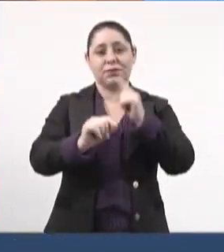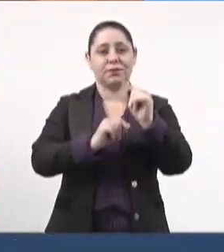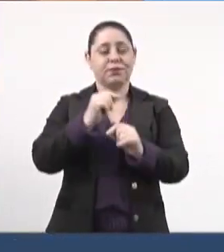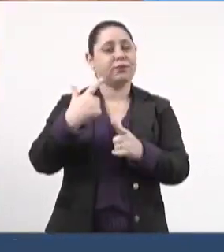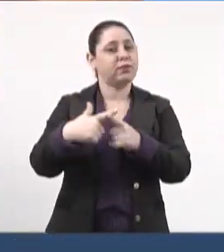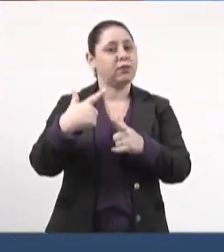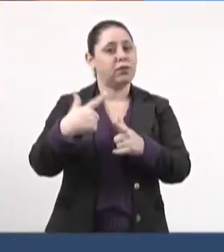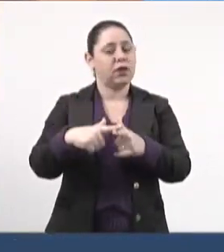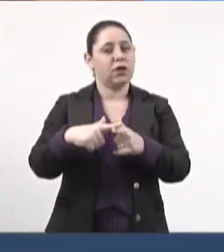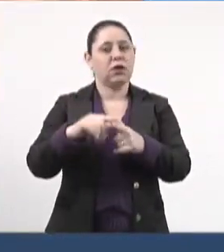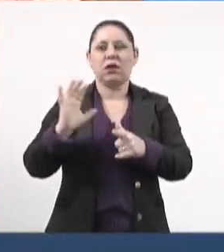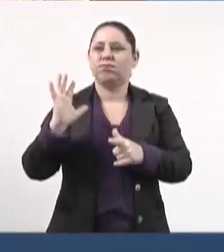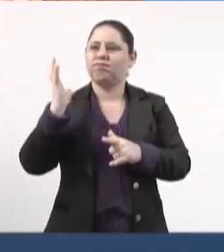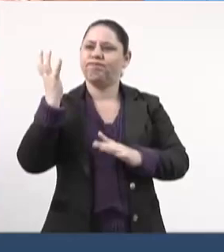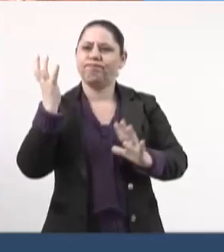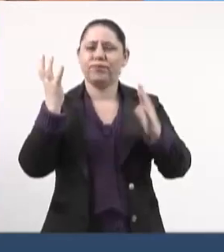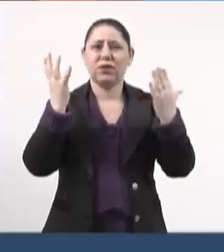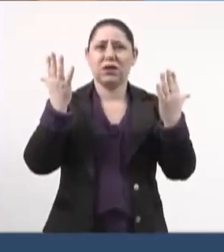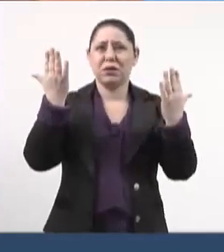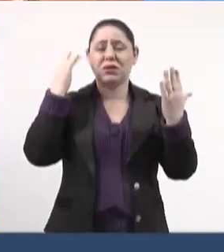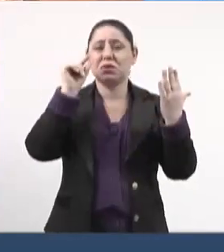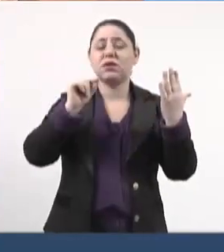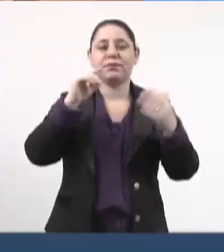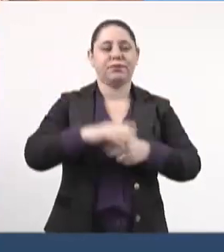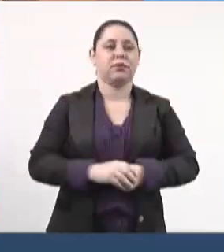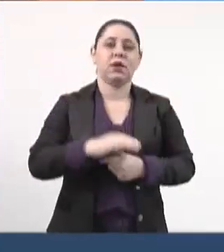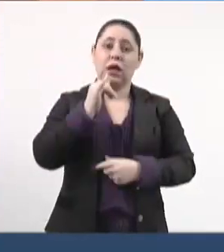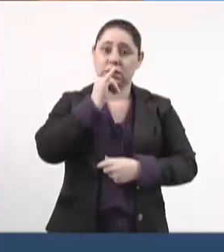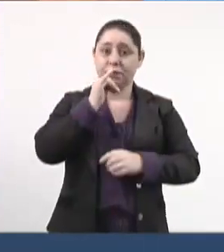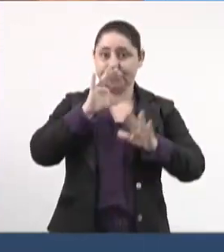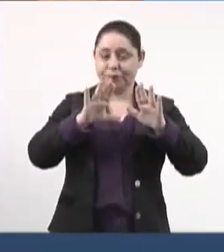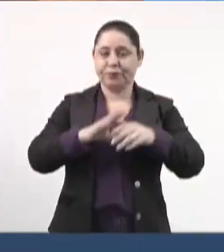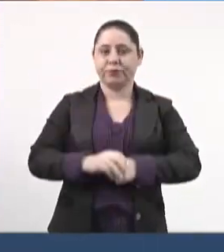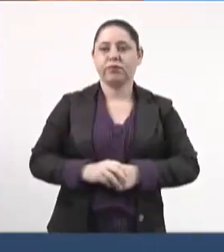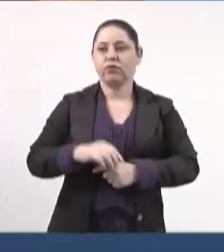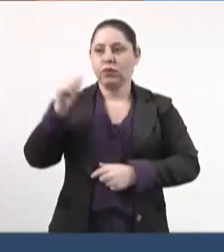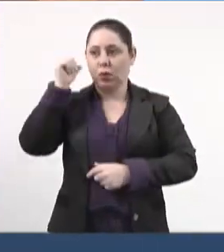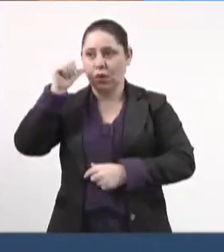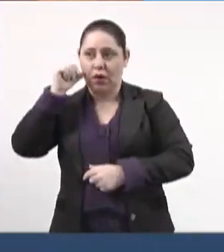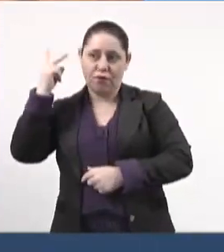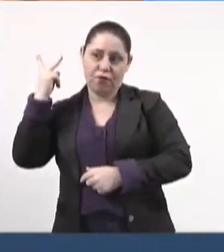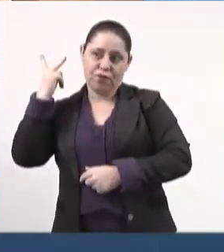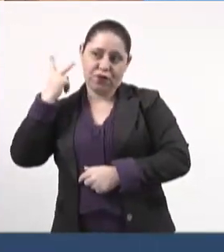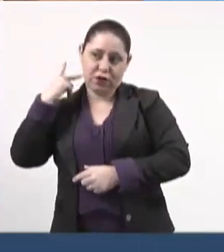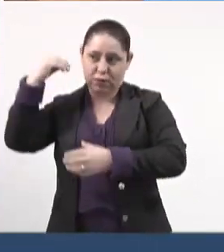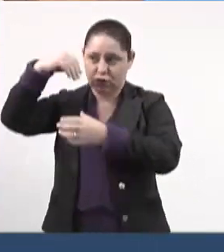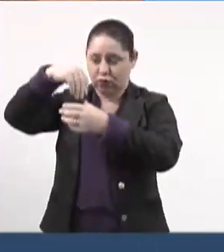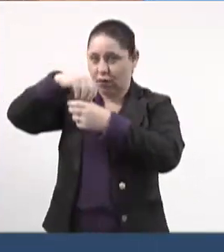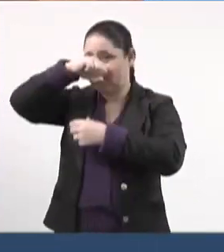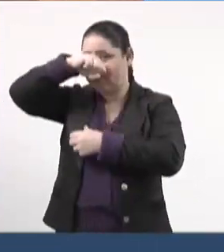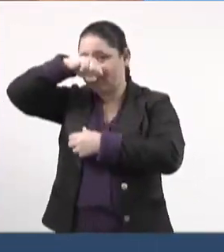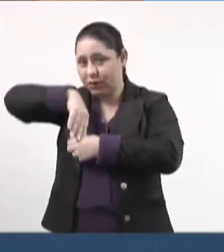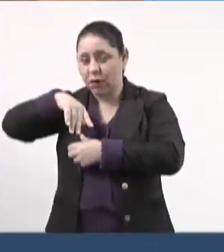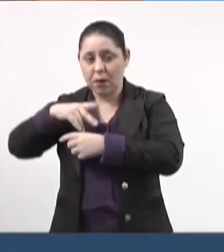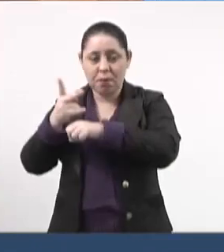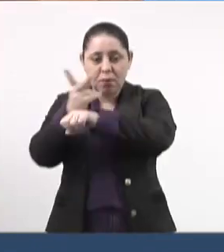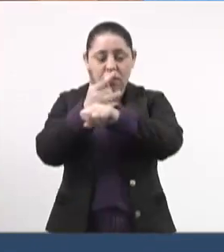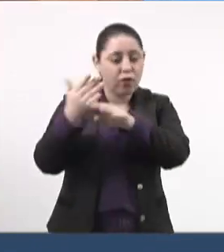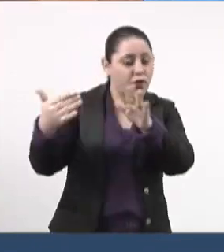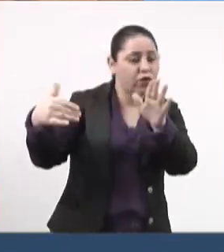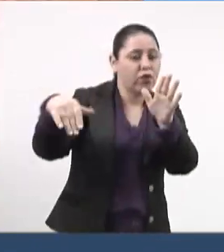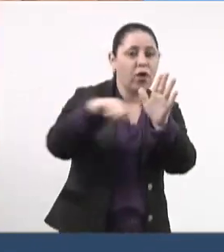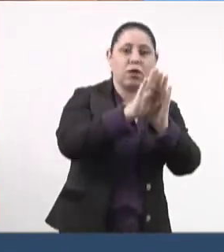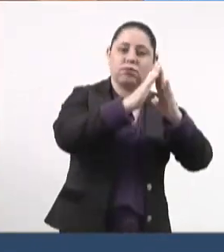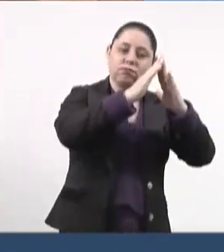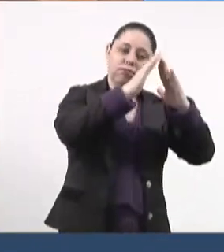acontecia antes que uma mulher, ela era vítima de violência, procurava a